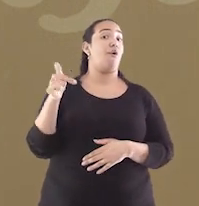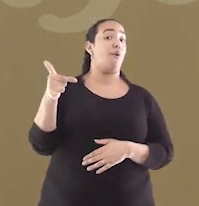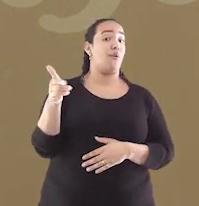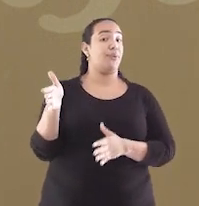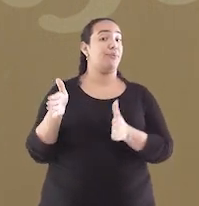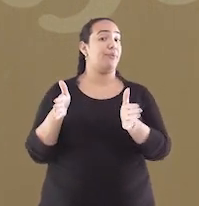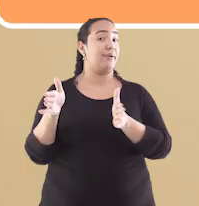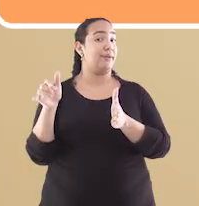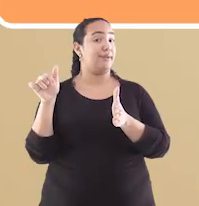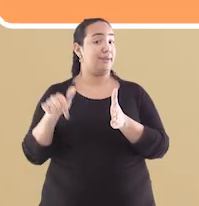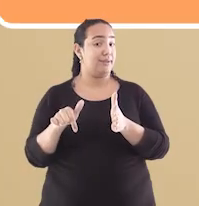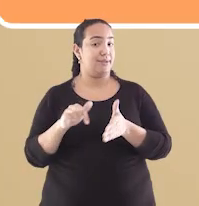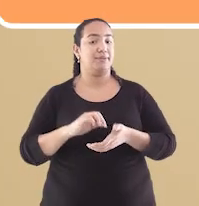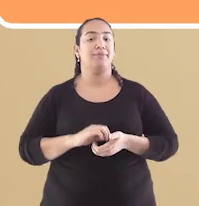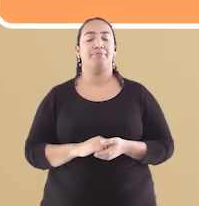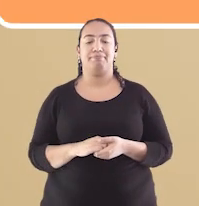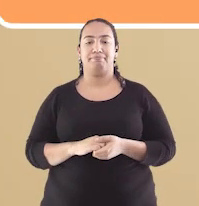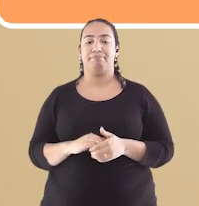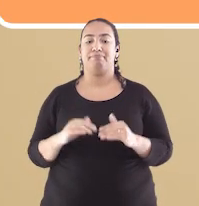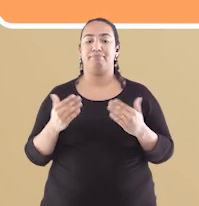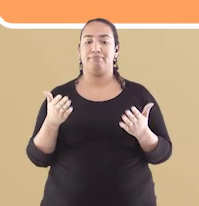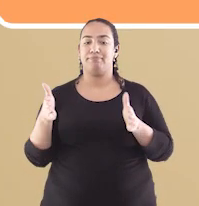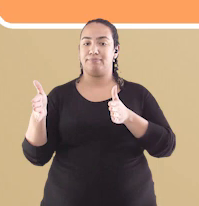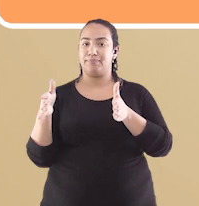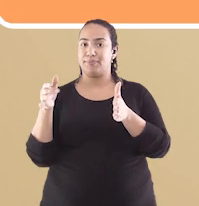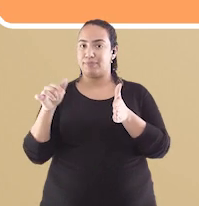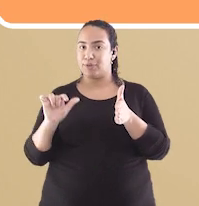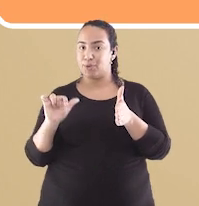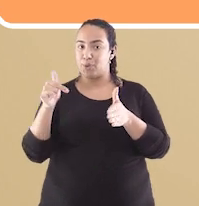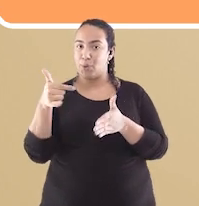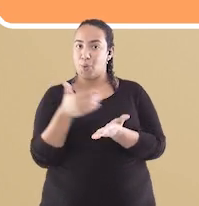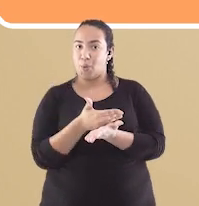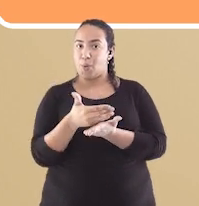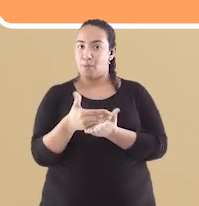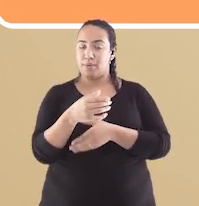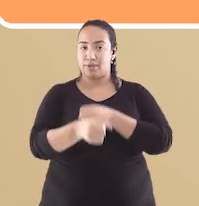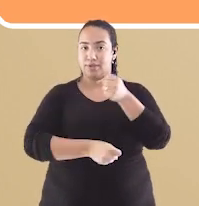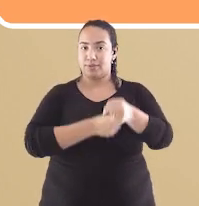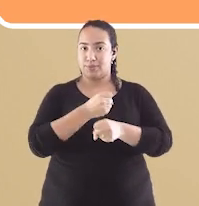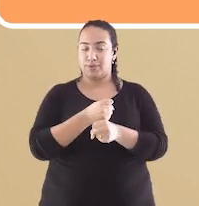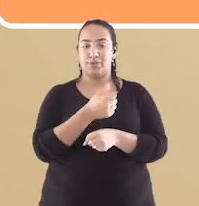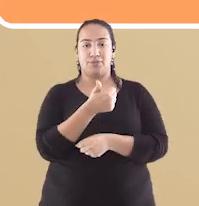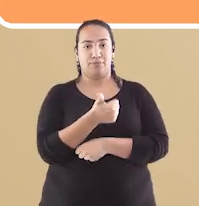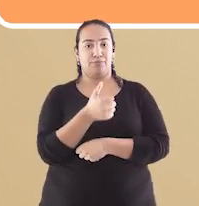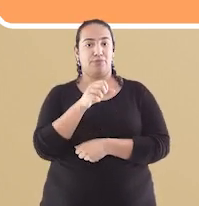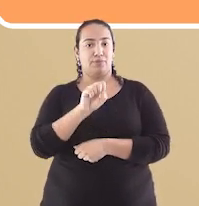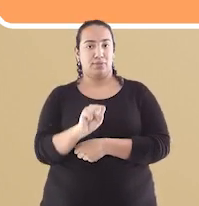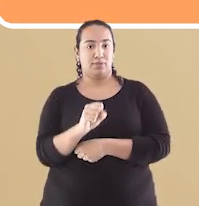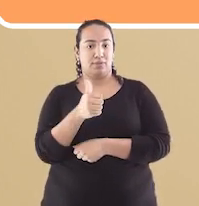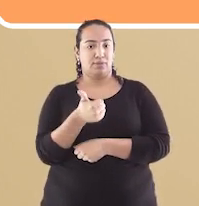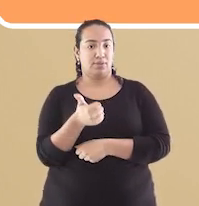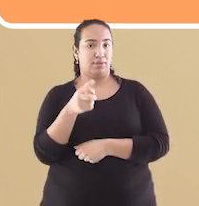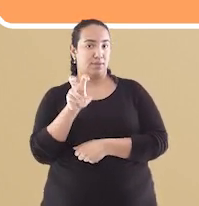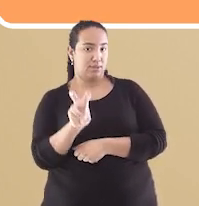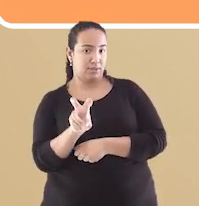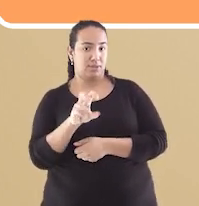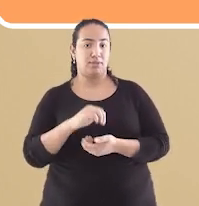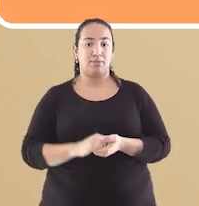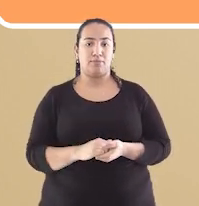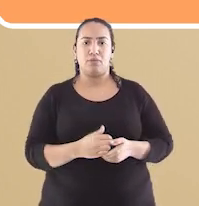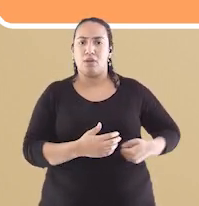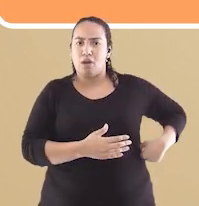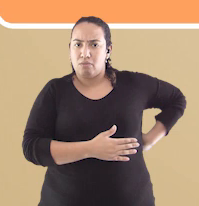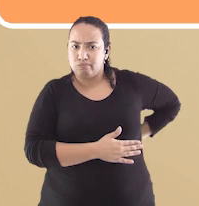da história. Essa outra parte começa em 1815. Napoleão iria